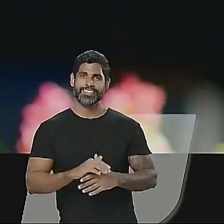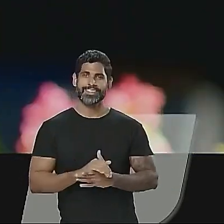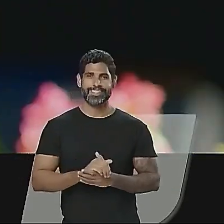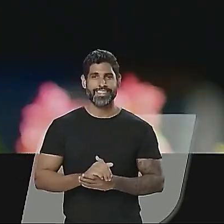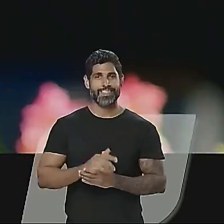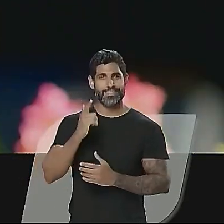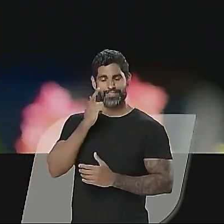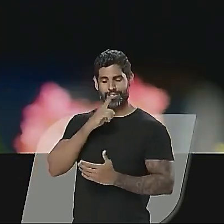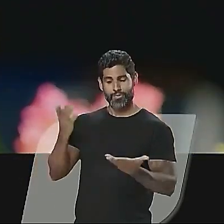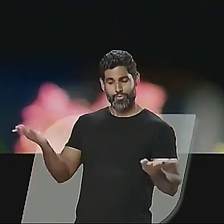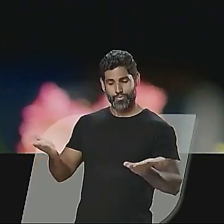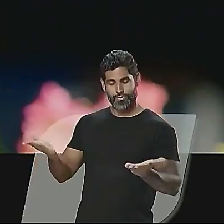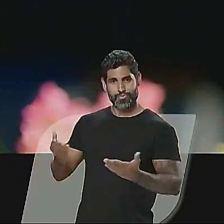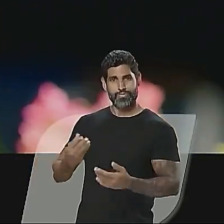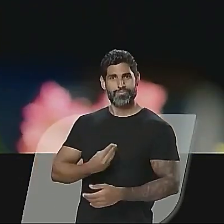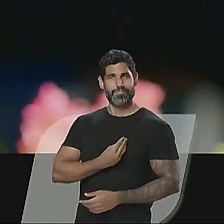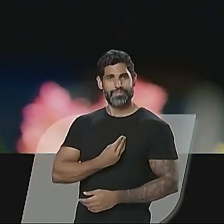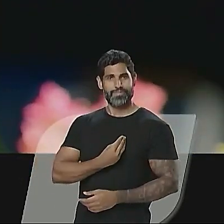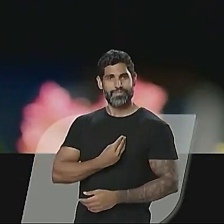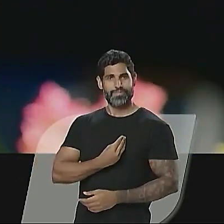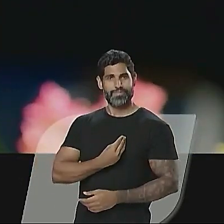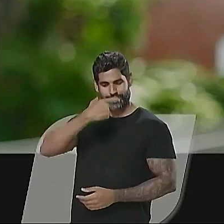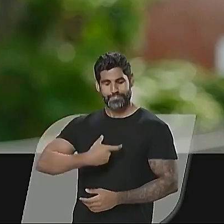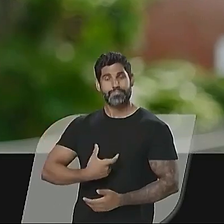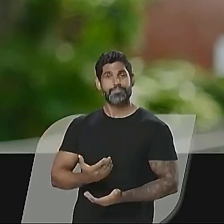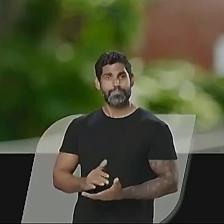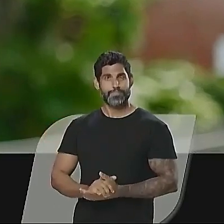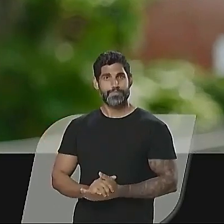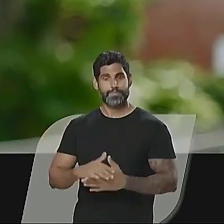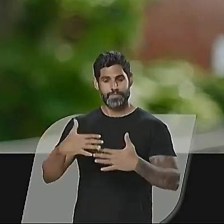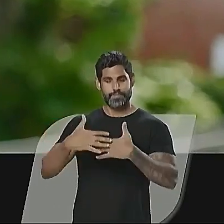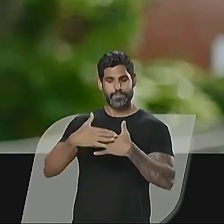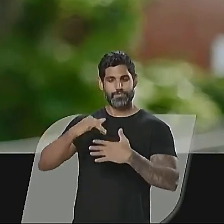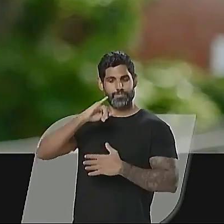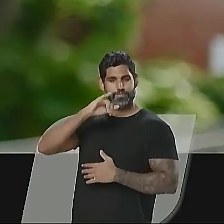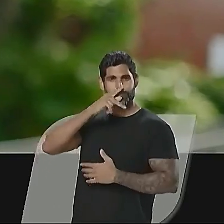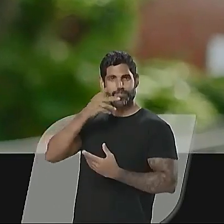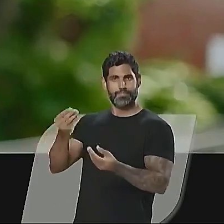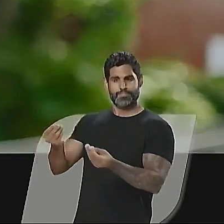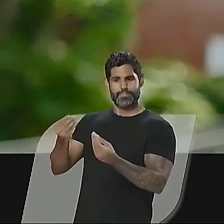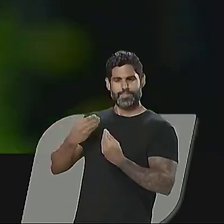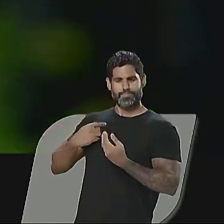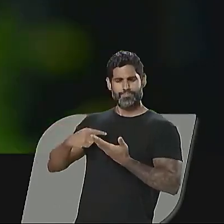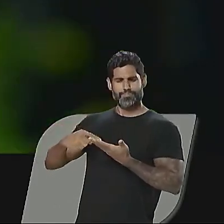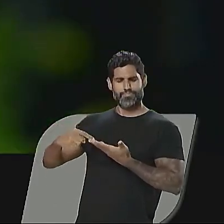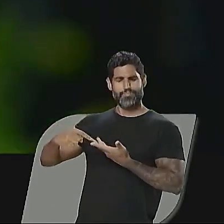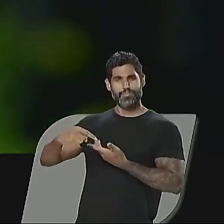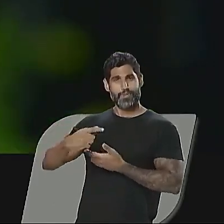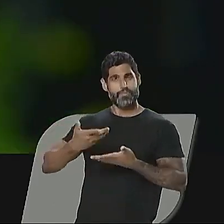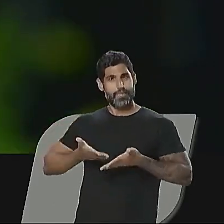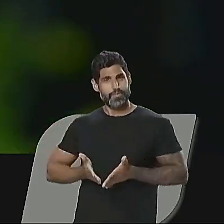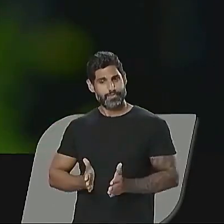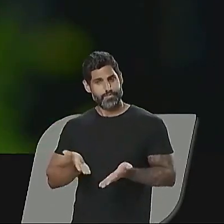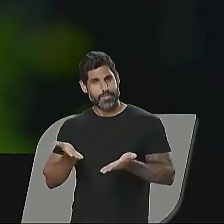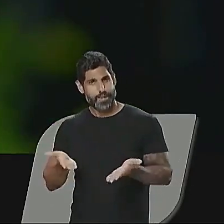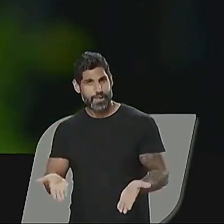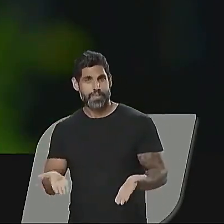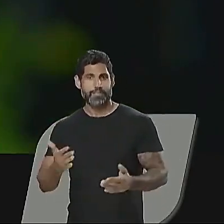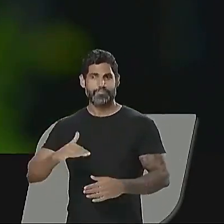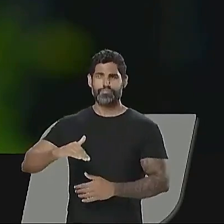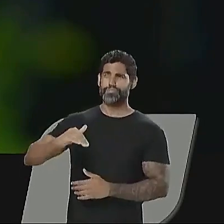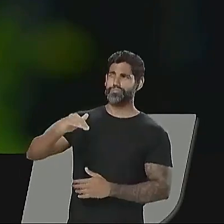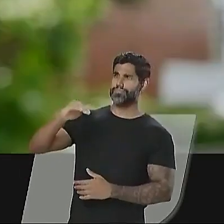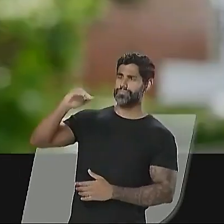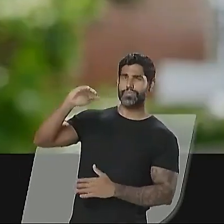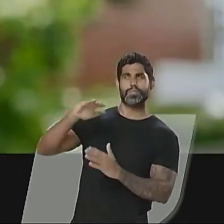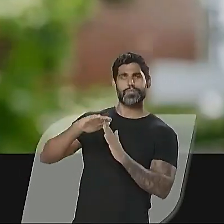pra o cidadão que eu sou hoje. A cidade de João Pessoa me deu tudo, né? Eu nasci aqui em João Pessoa, eu cresci aqui em